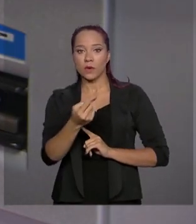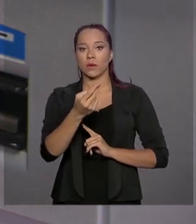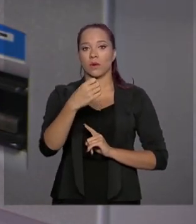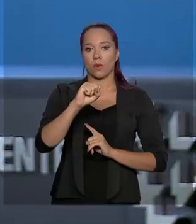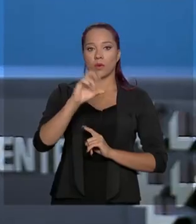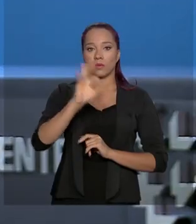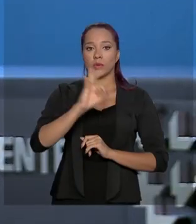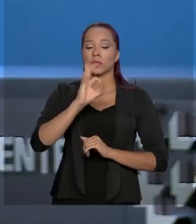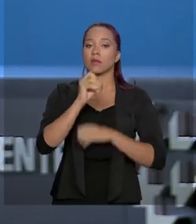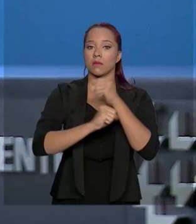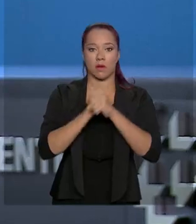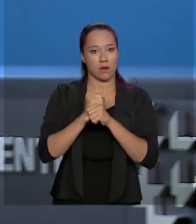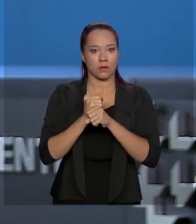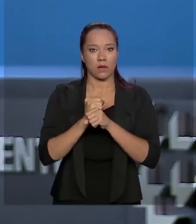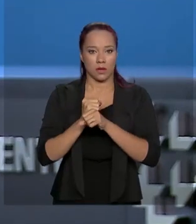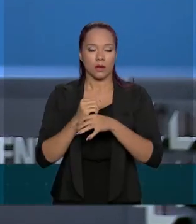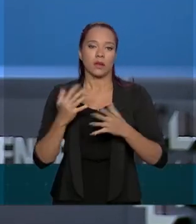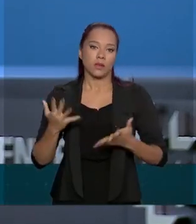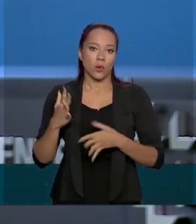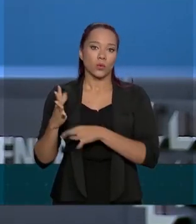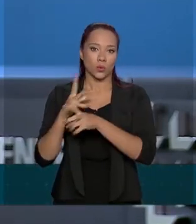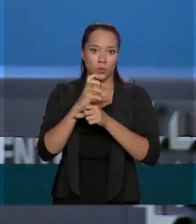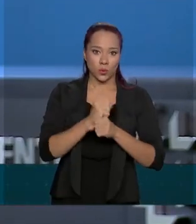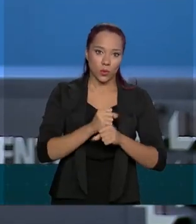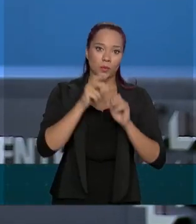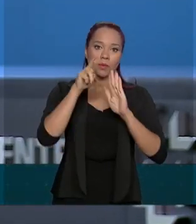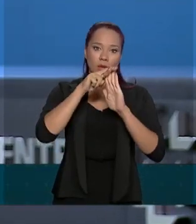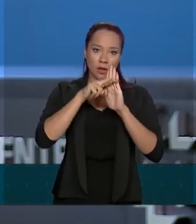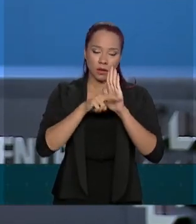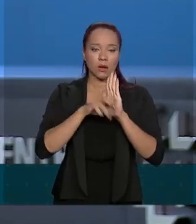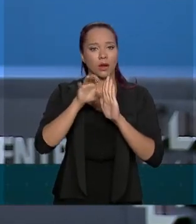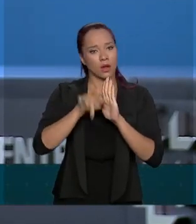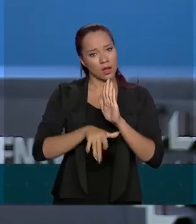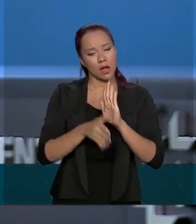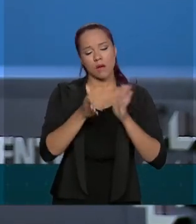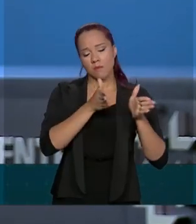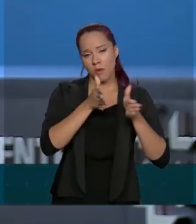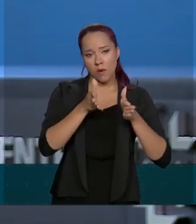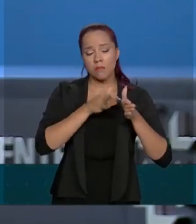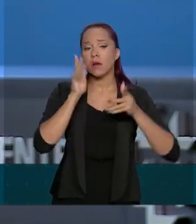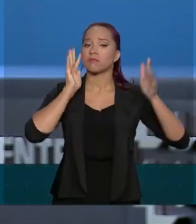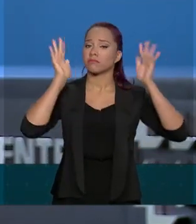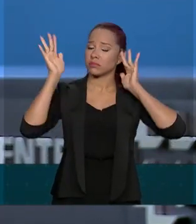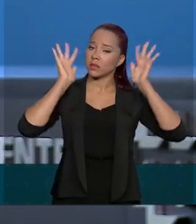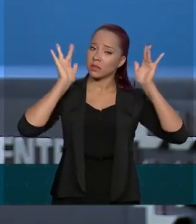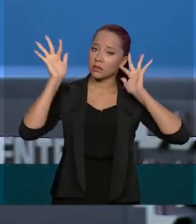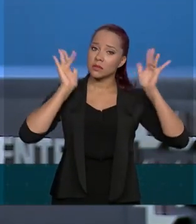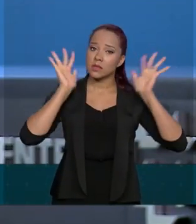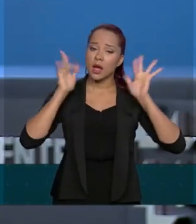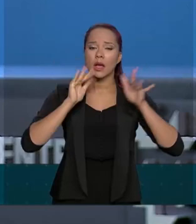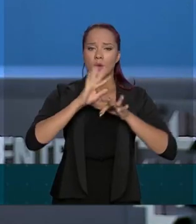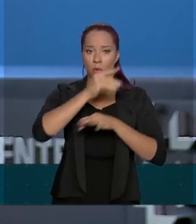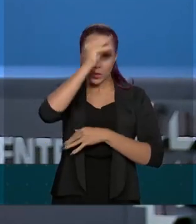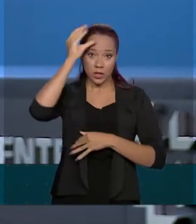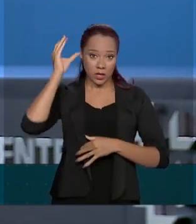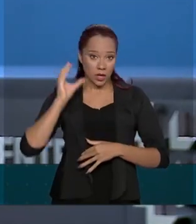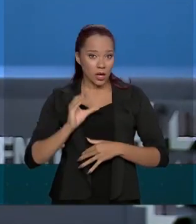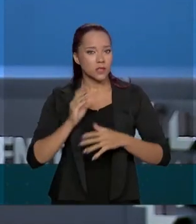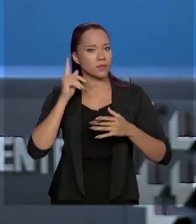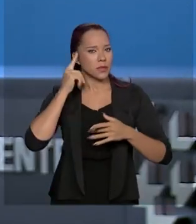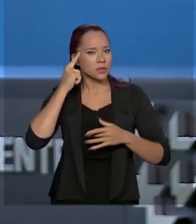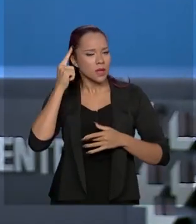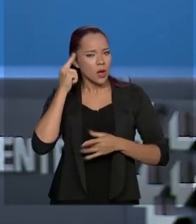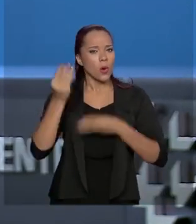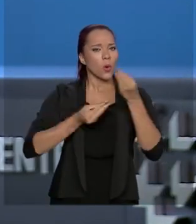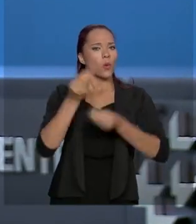ao ano. O conjunto das regras é um momento para a reflexão do cliente com relação ao